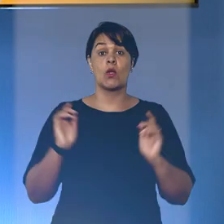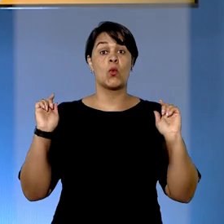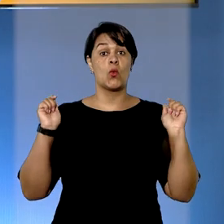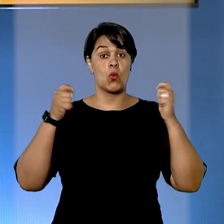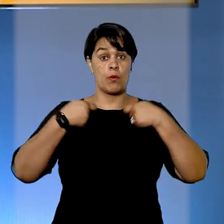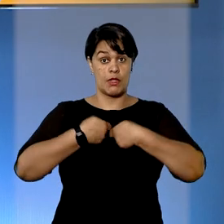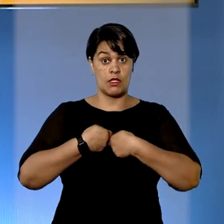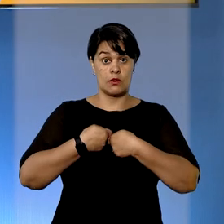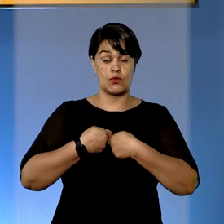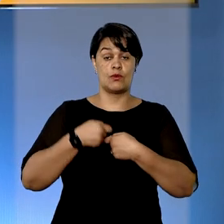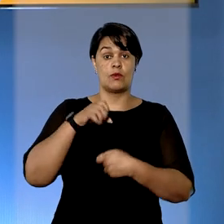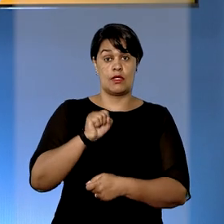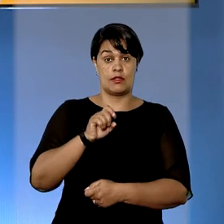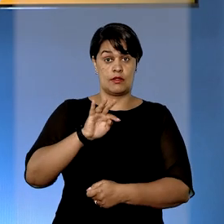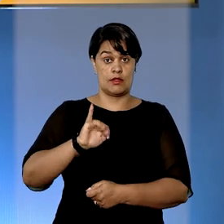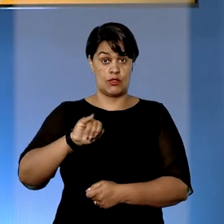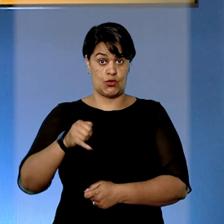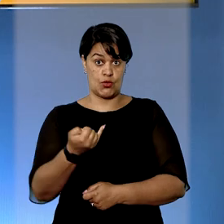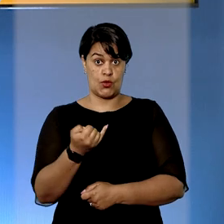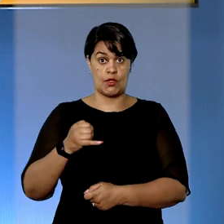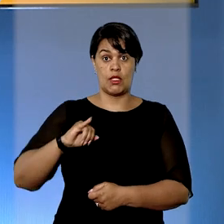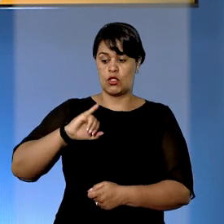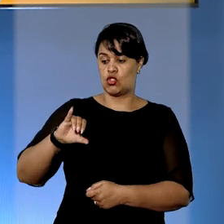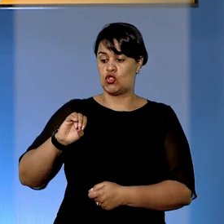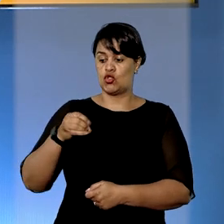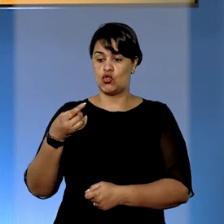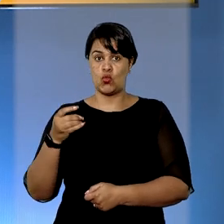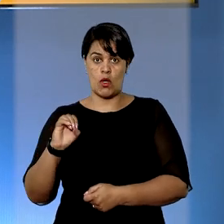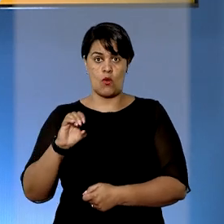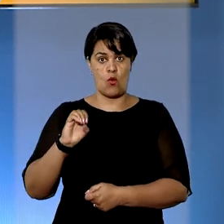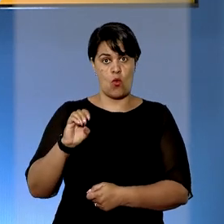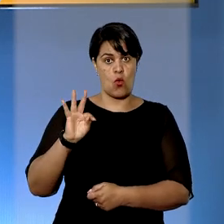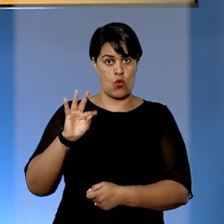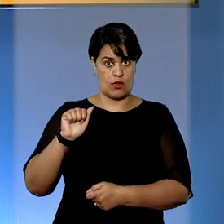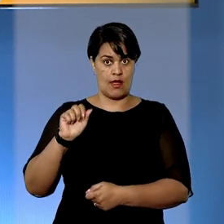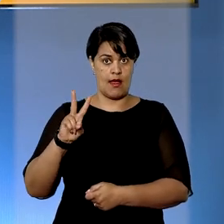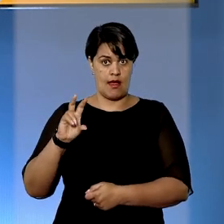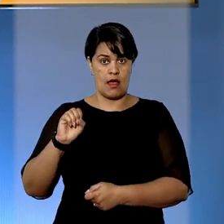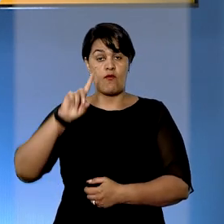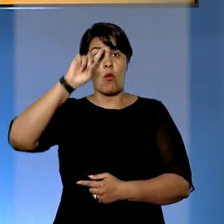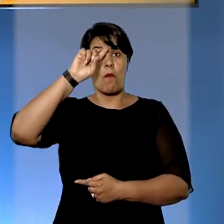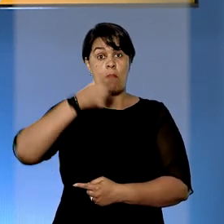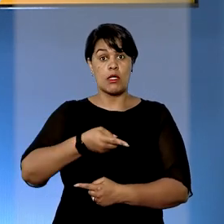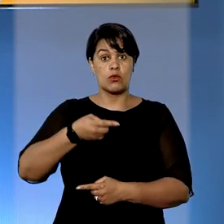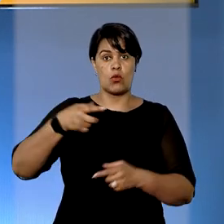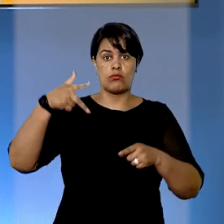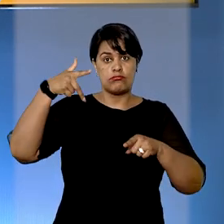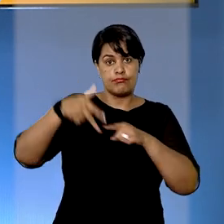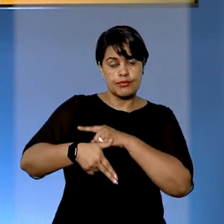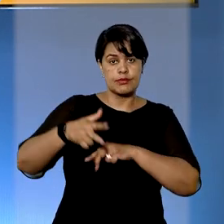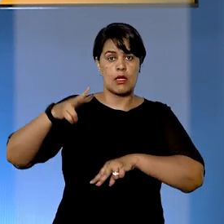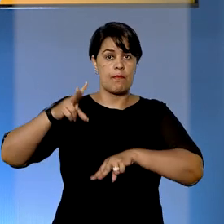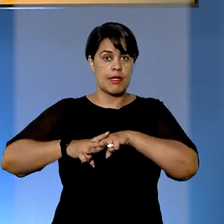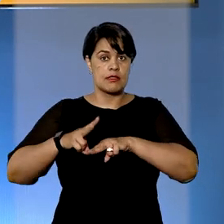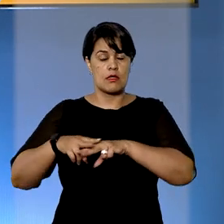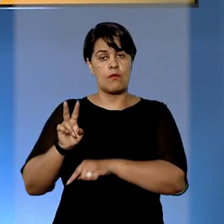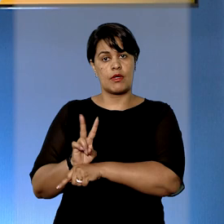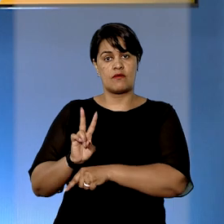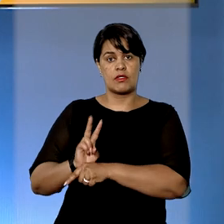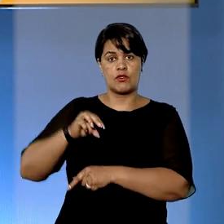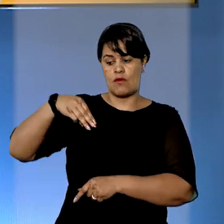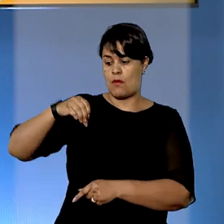O ministro do Superior Tribunal de Justiça, João Otávio de Noronha, determinou a revogação da prisão